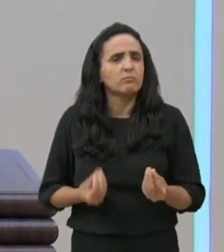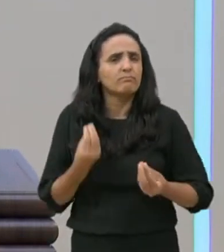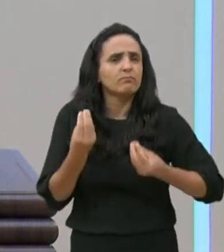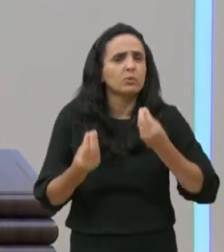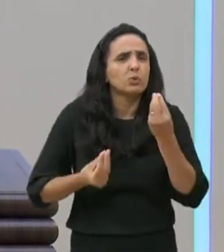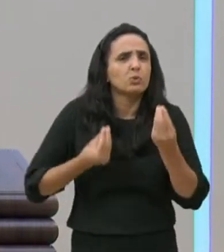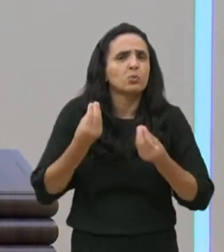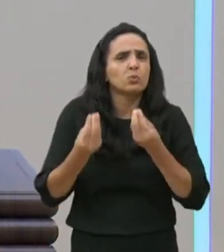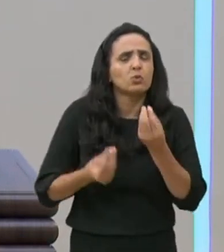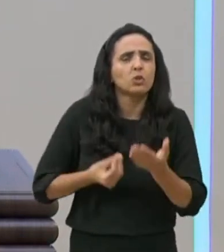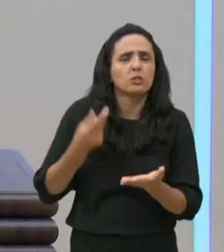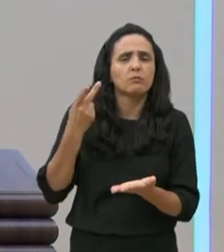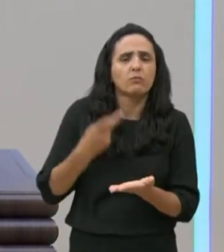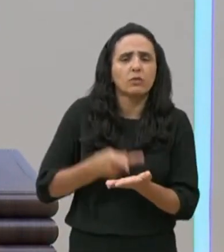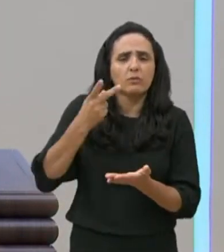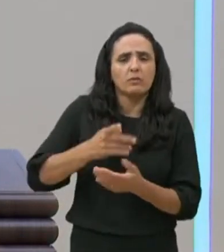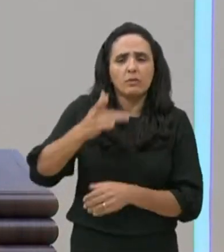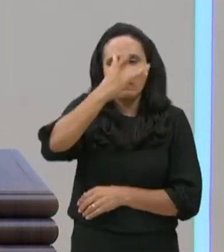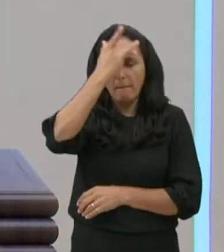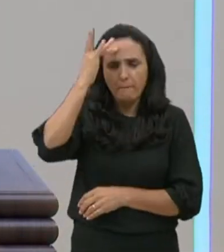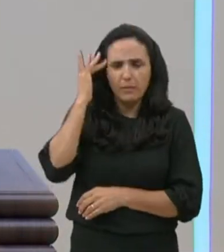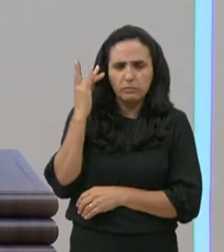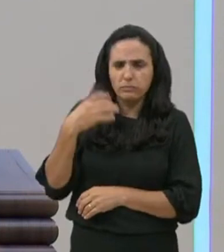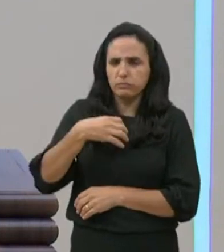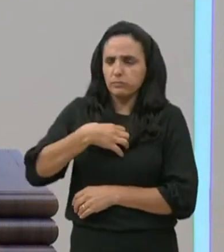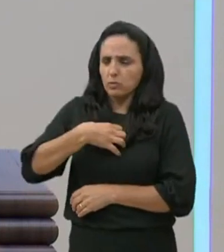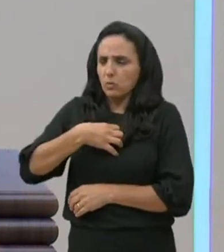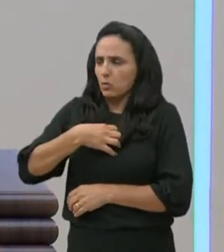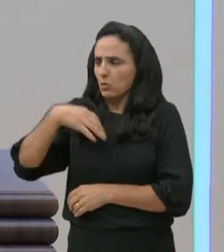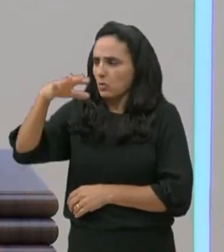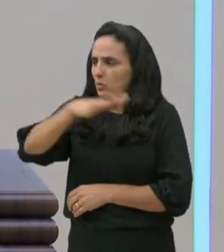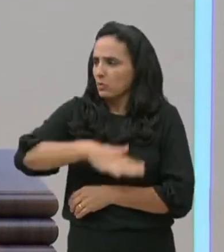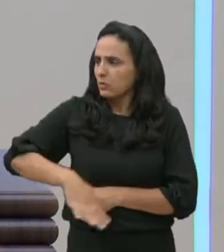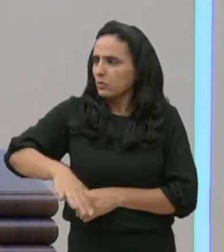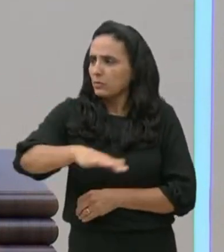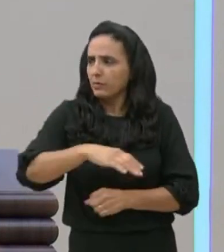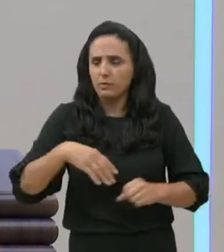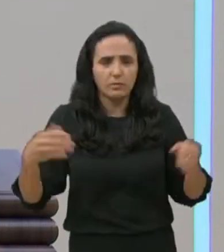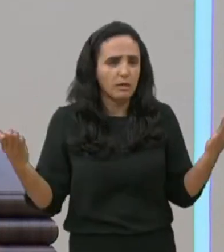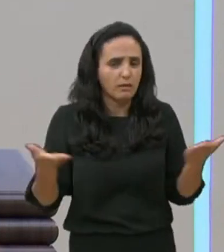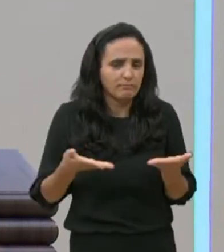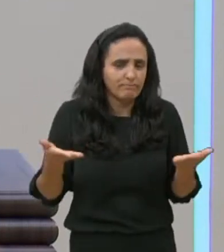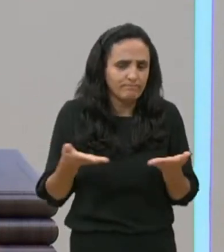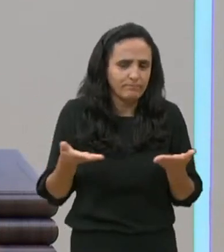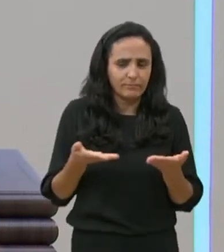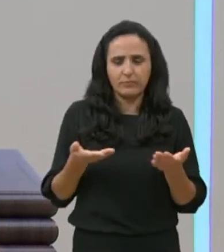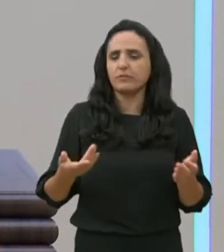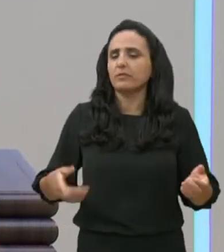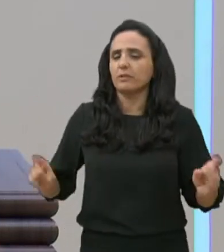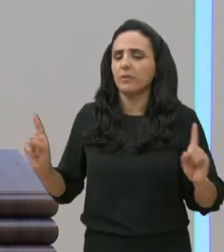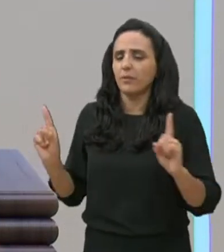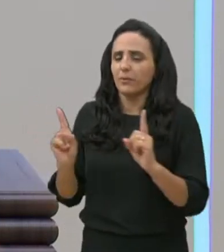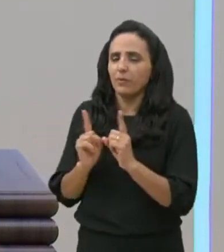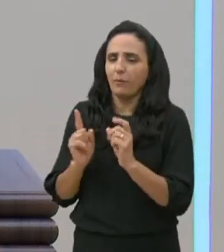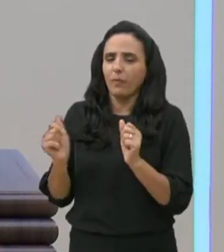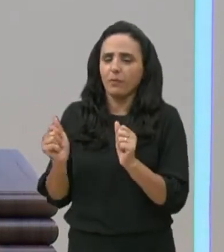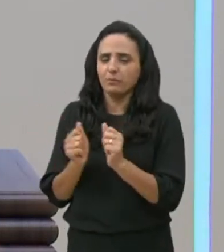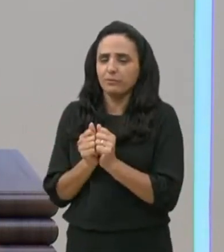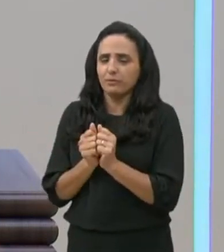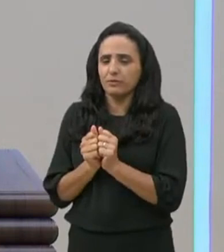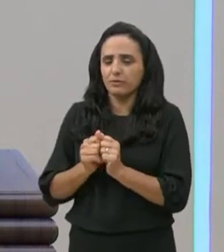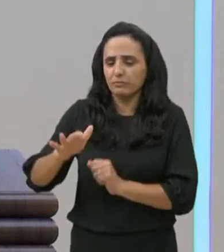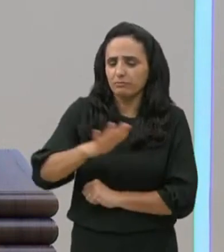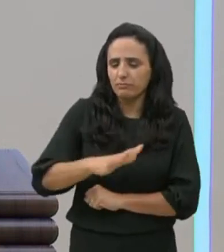Jesus, vai com eles, vai para a casa deles, e quando já se aproxima, da casa deles, possivelmente,